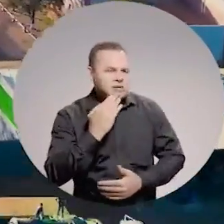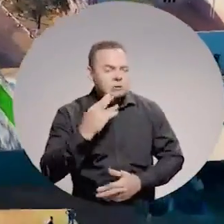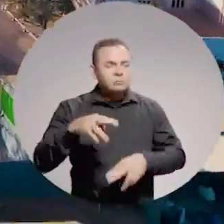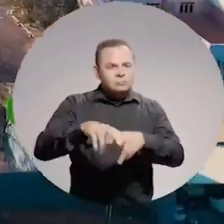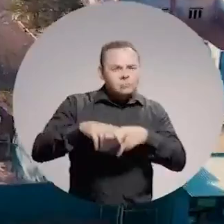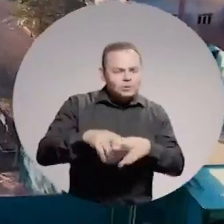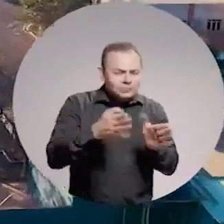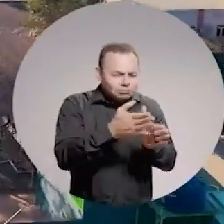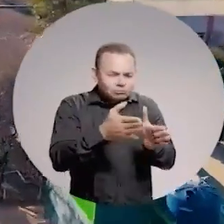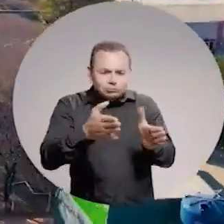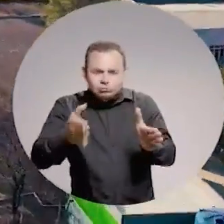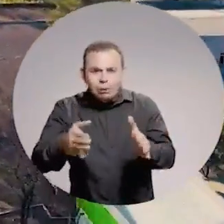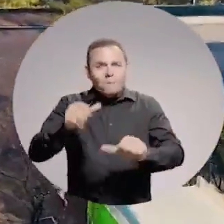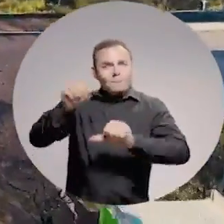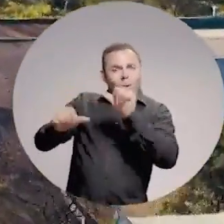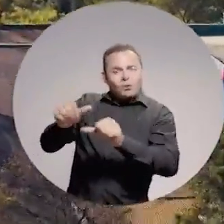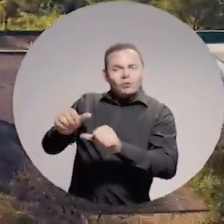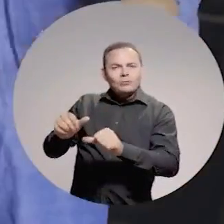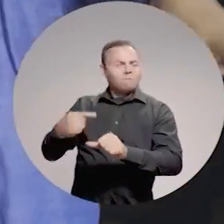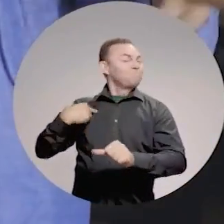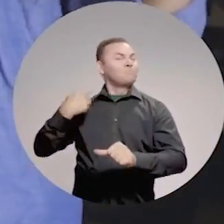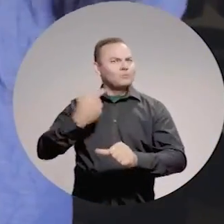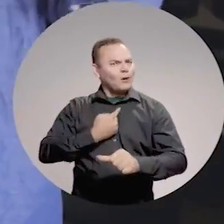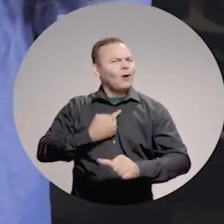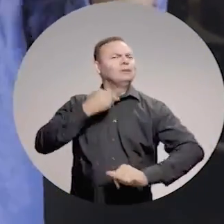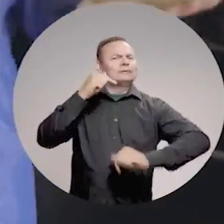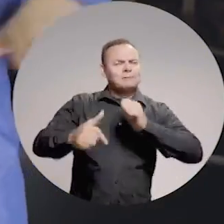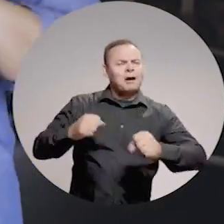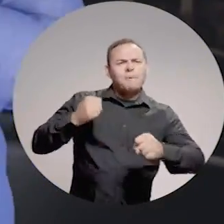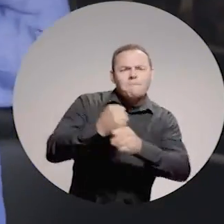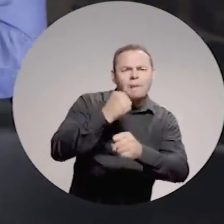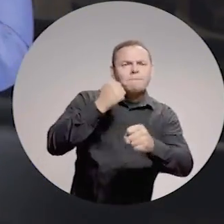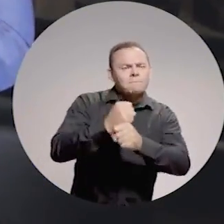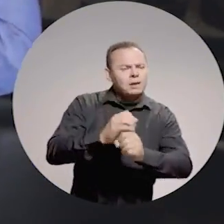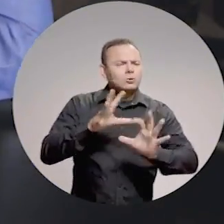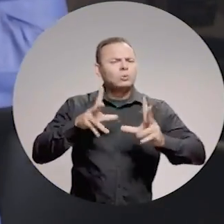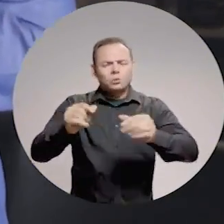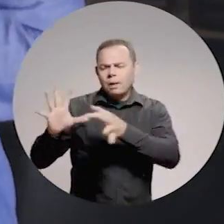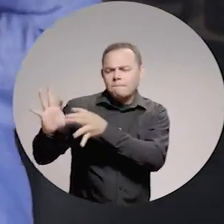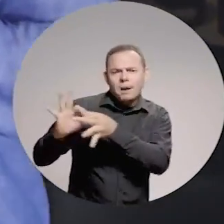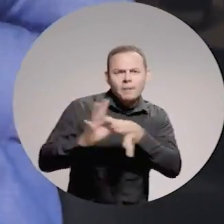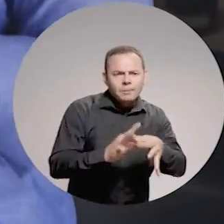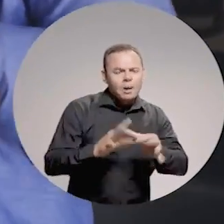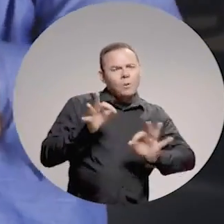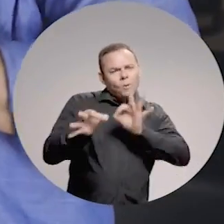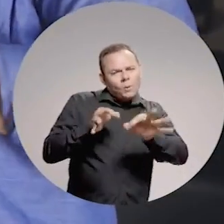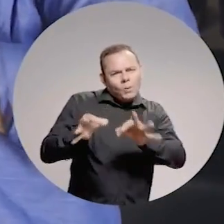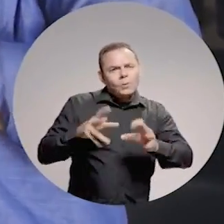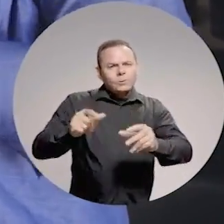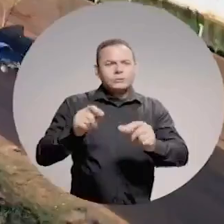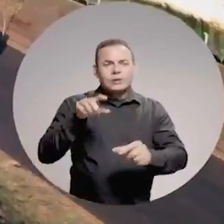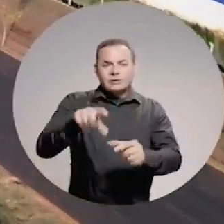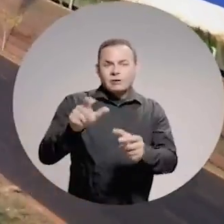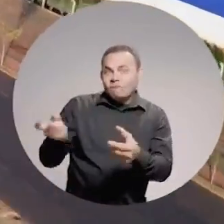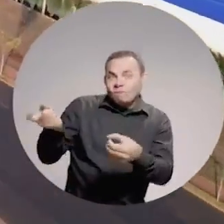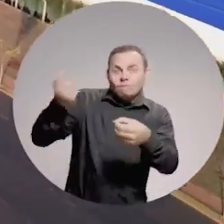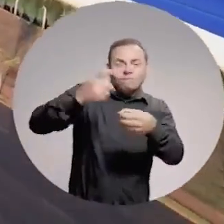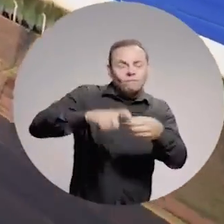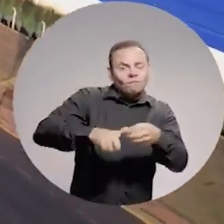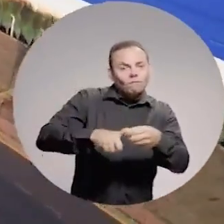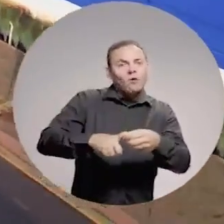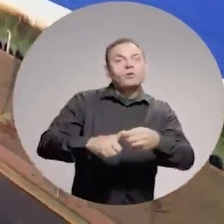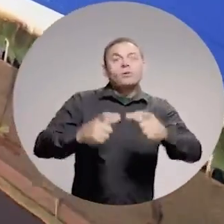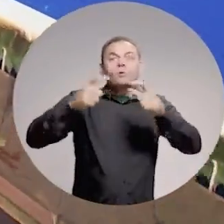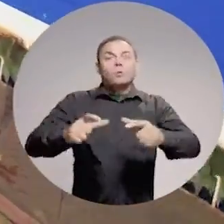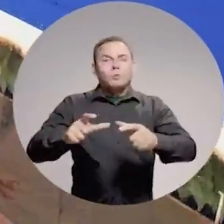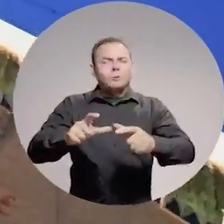de lá pra cá, a realidade é outra. A gente está trabalhando em todo o contexto pra que essa região volte a ser uma